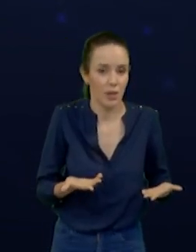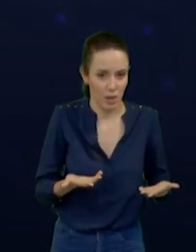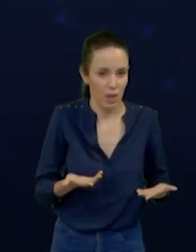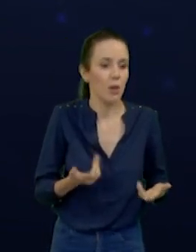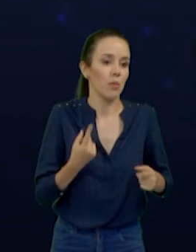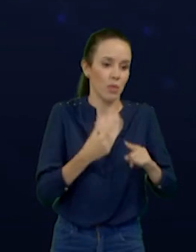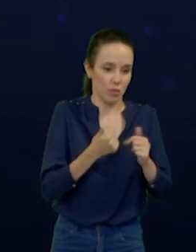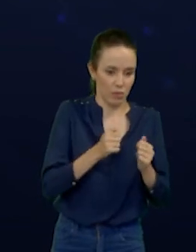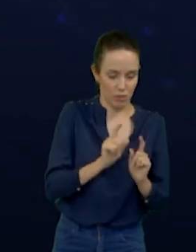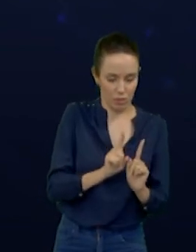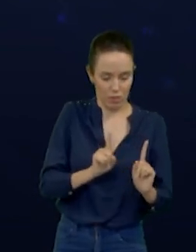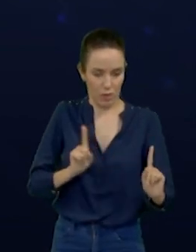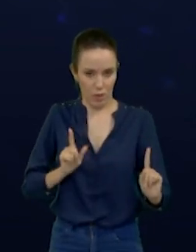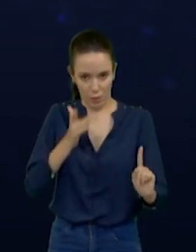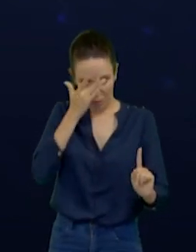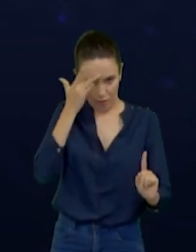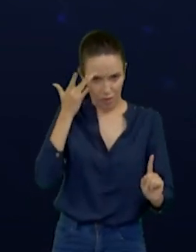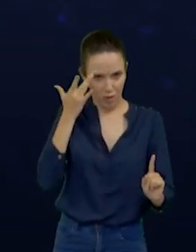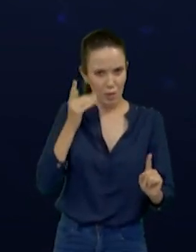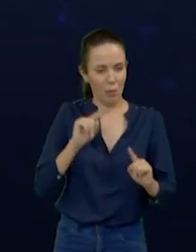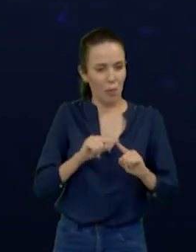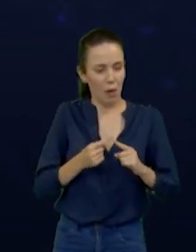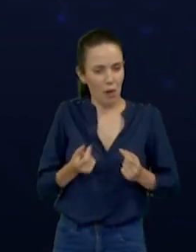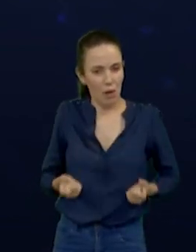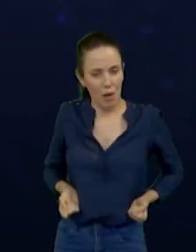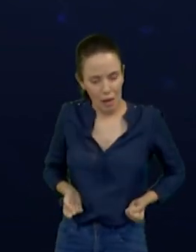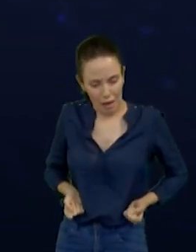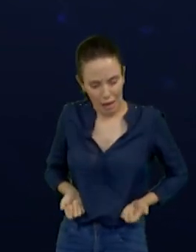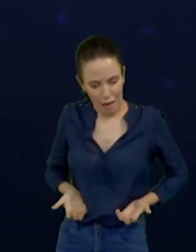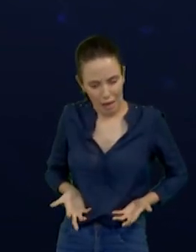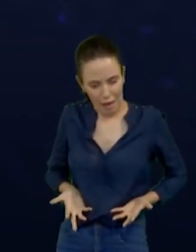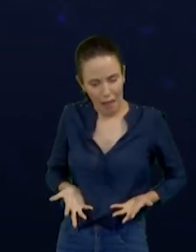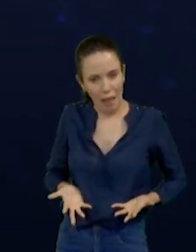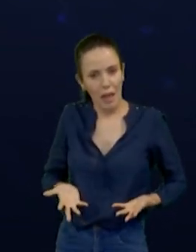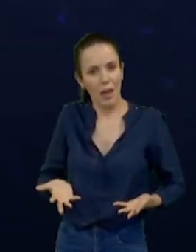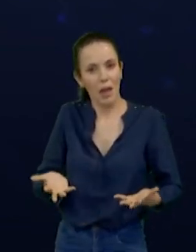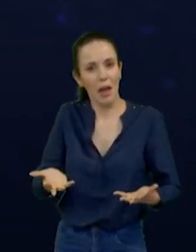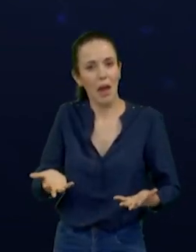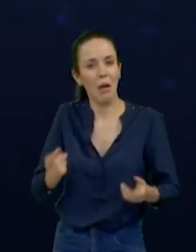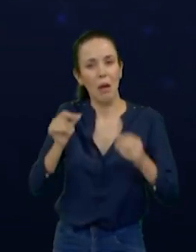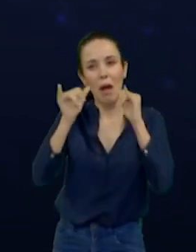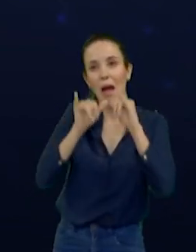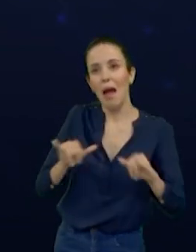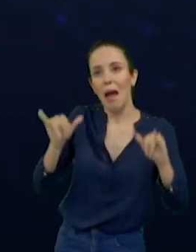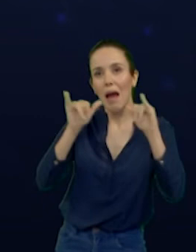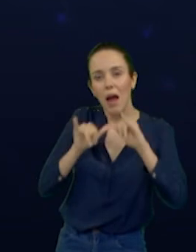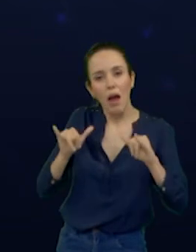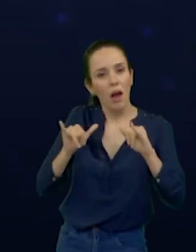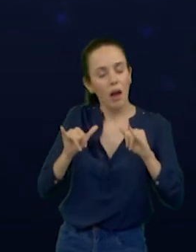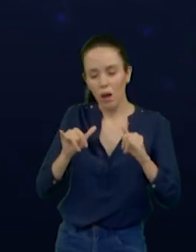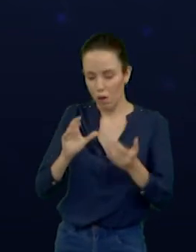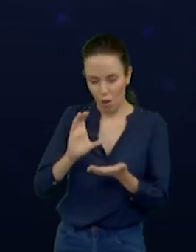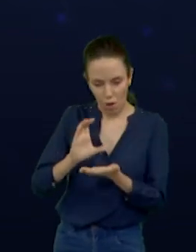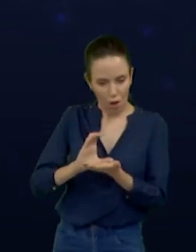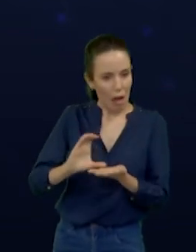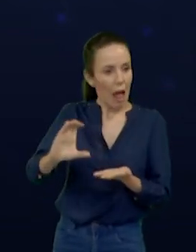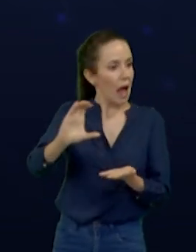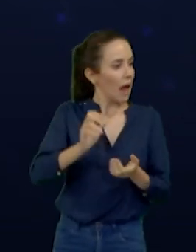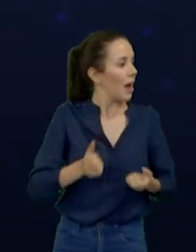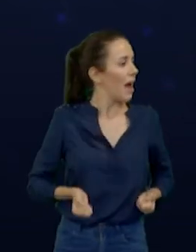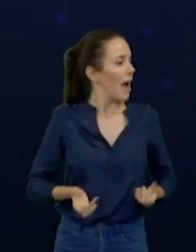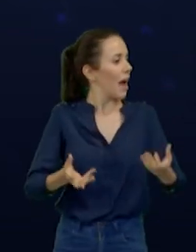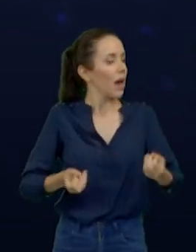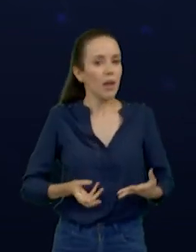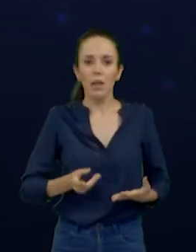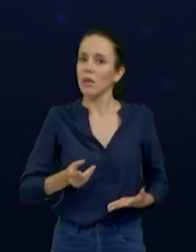distanciamento, mas se foi gasto tanto em nossa cidade com publicidades, para que não pegou em sua maioria um